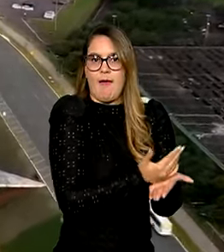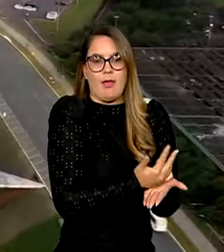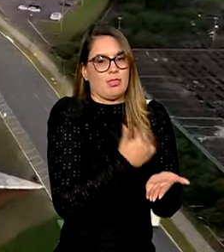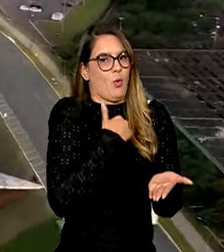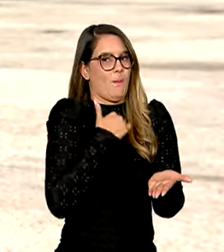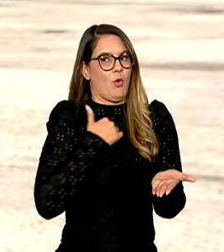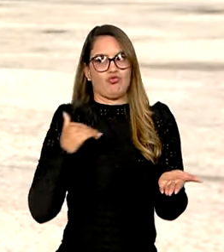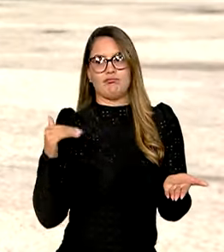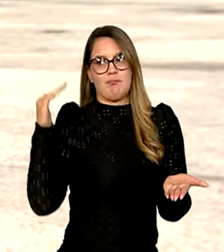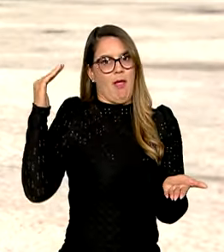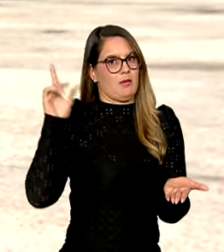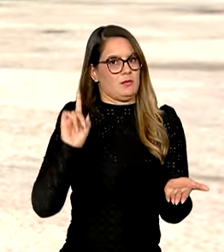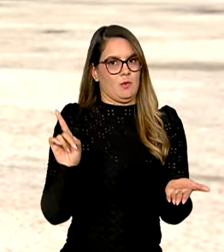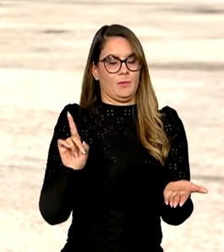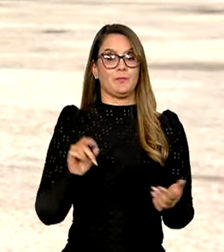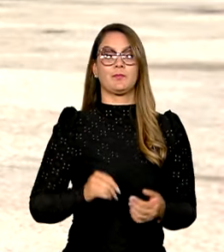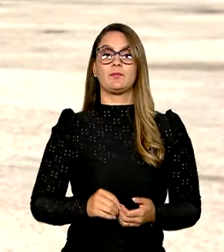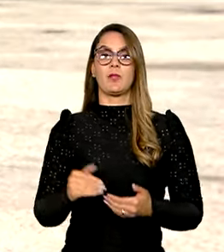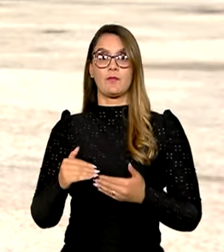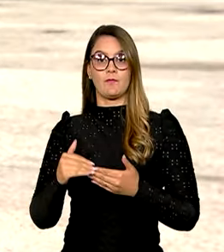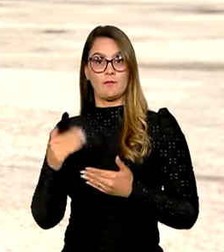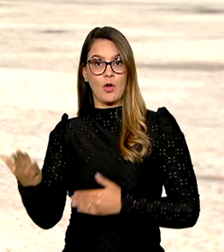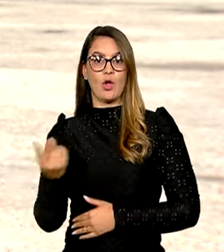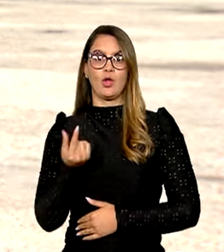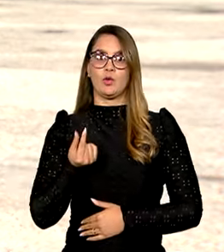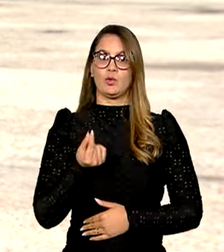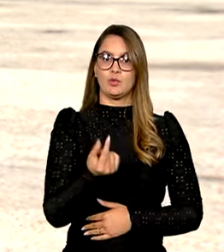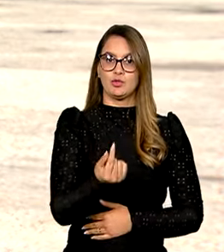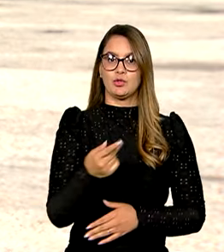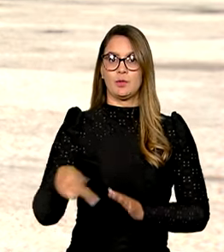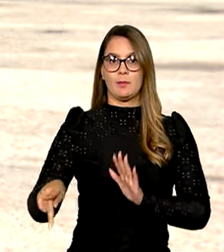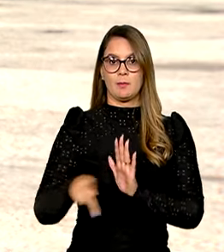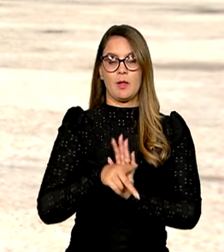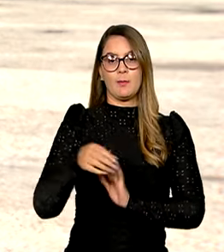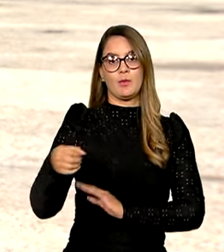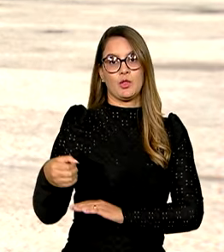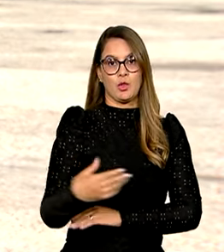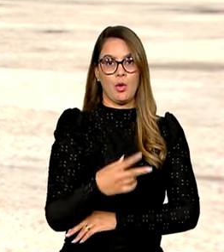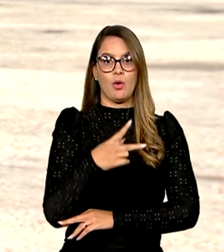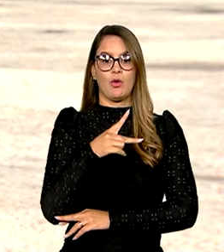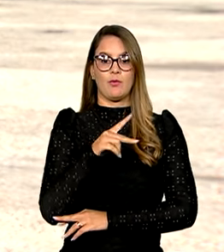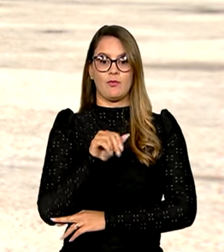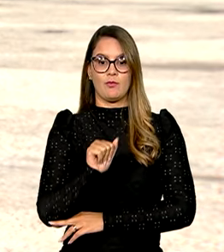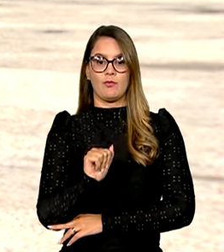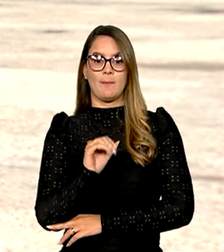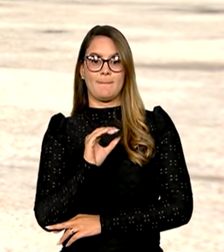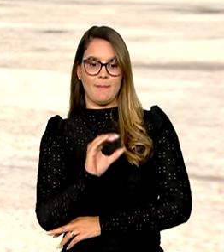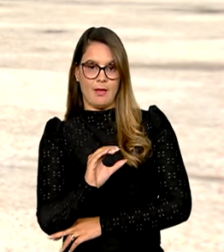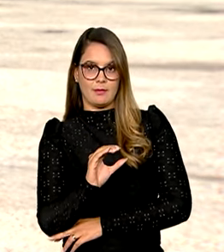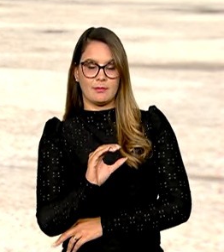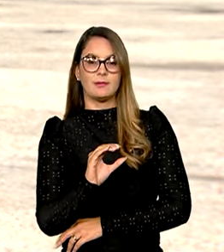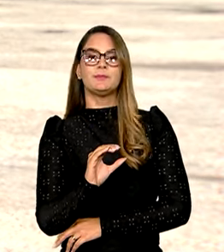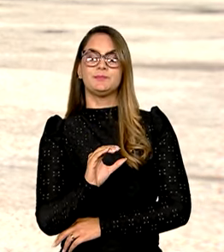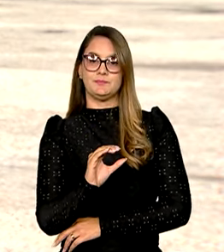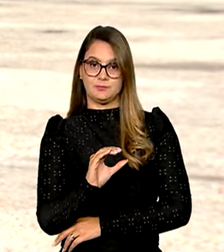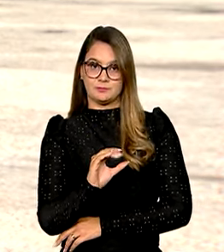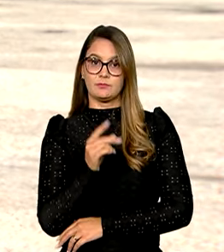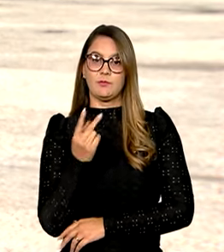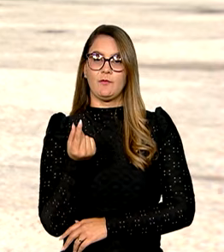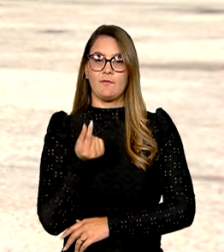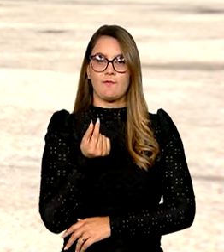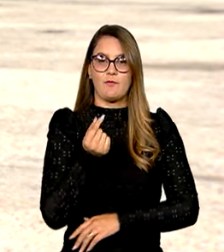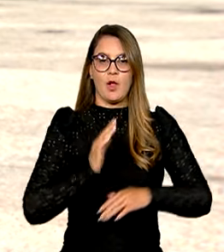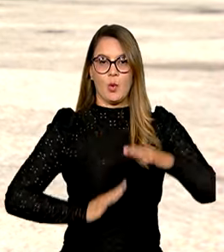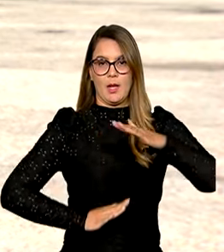receitas. Ficam de fora desta conta os recursos destinados ao novo programa de aceleração do crescimento, o PAC, com valor